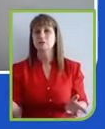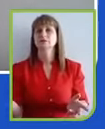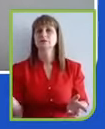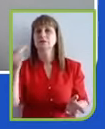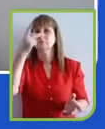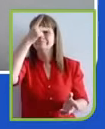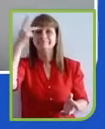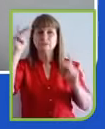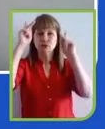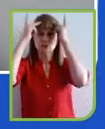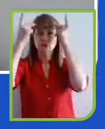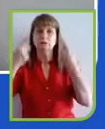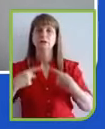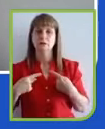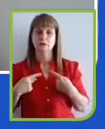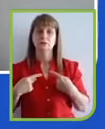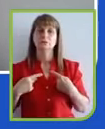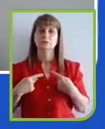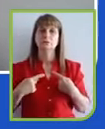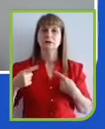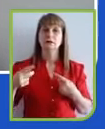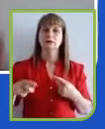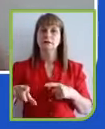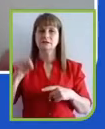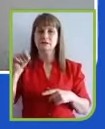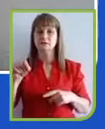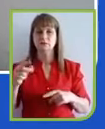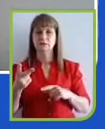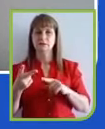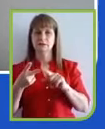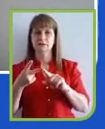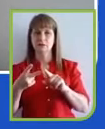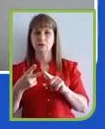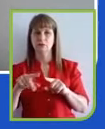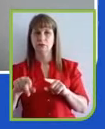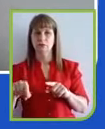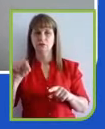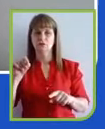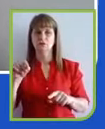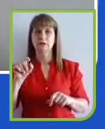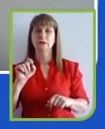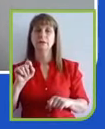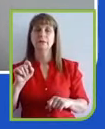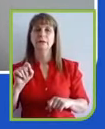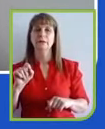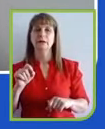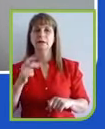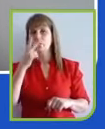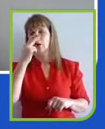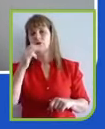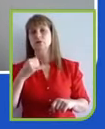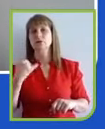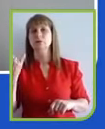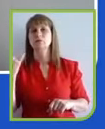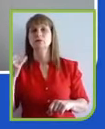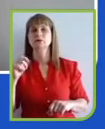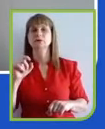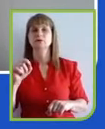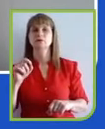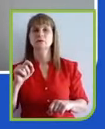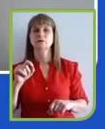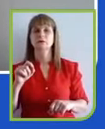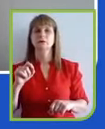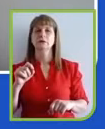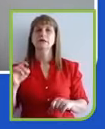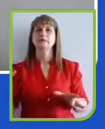agora eu entro na segunda que eu escolhi, como também no hall das mais importantes, que é a tendência da interdependência,